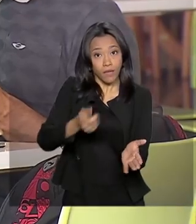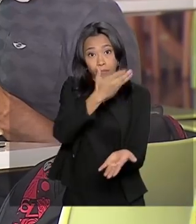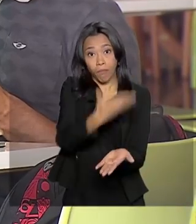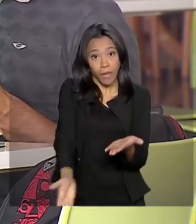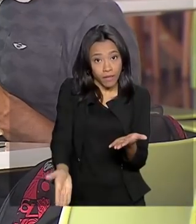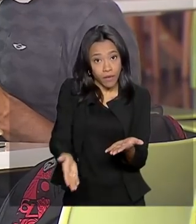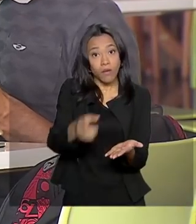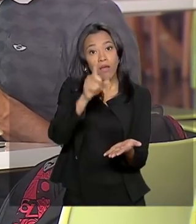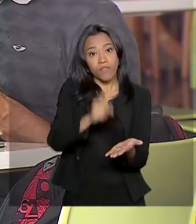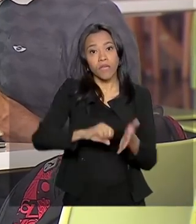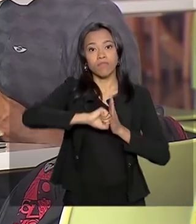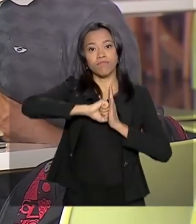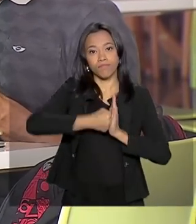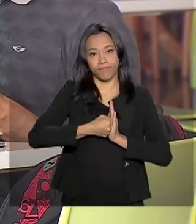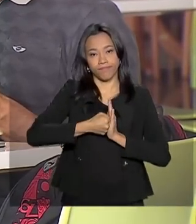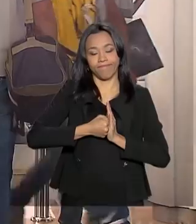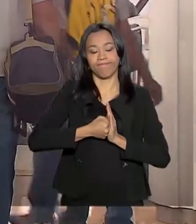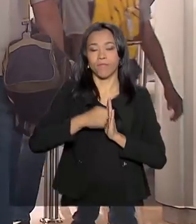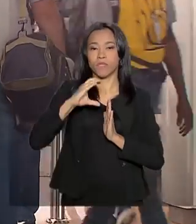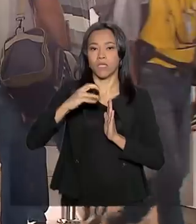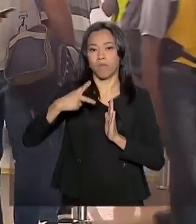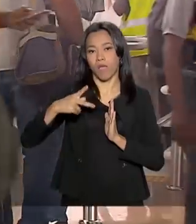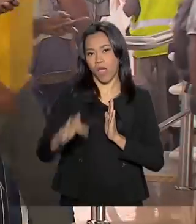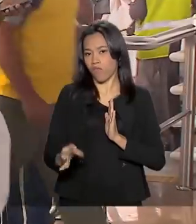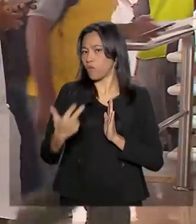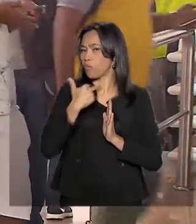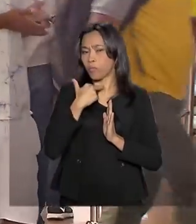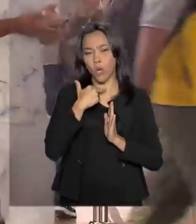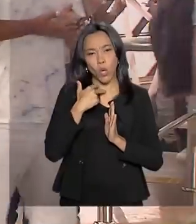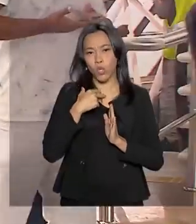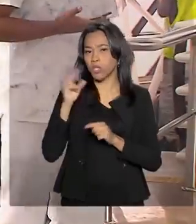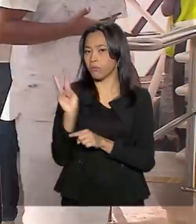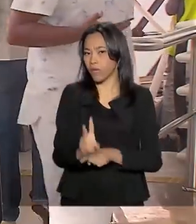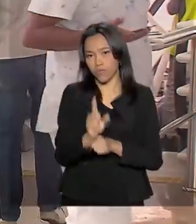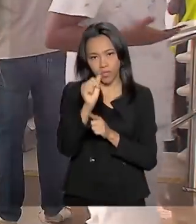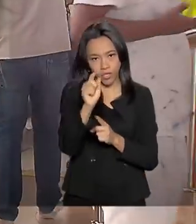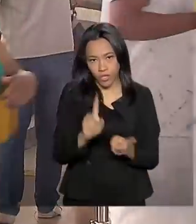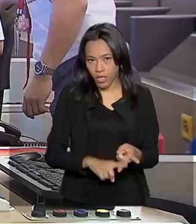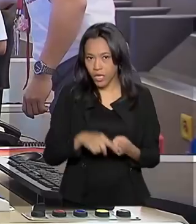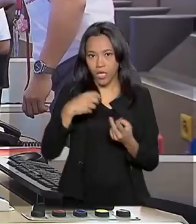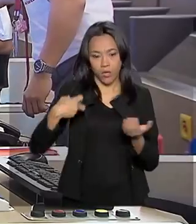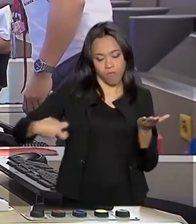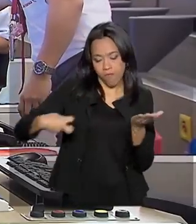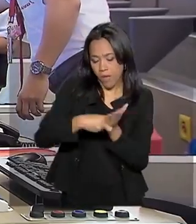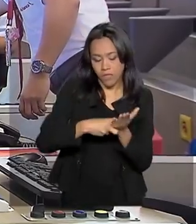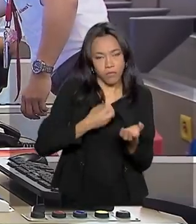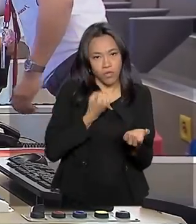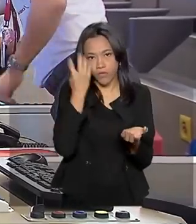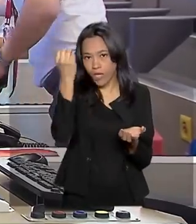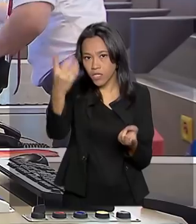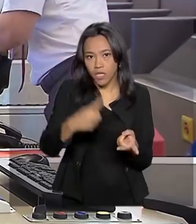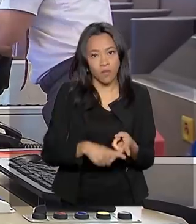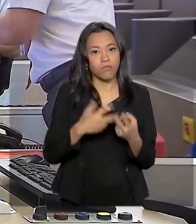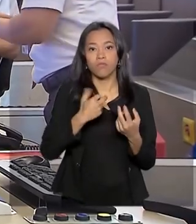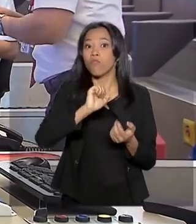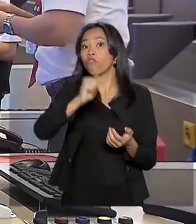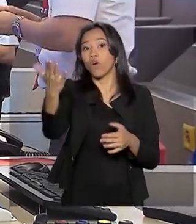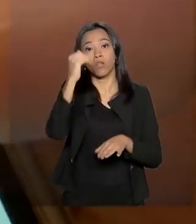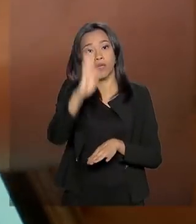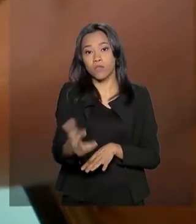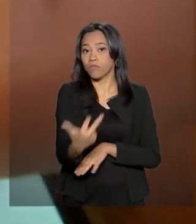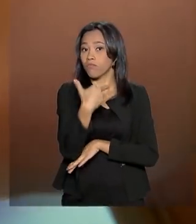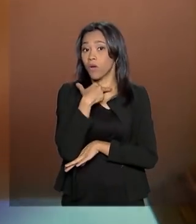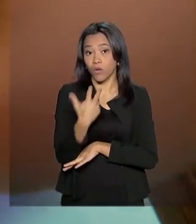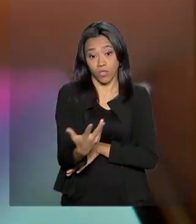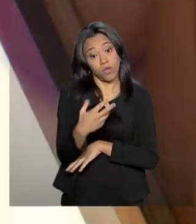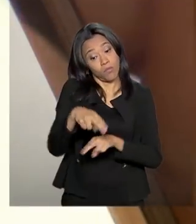também fica com o CPF suspenso. Não pode fazer financiamento, tirar passaporte ou deixar o país. Por isso,